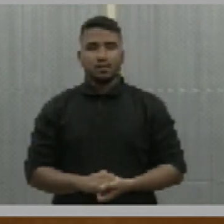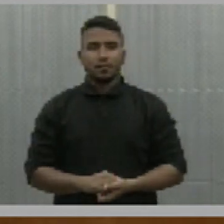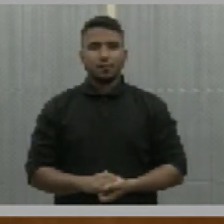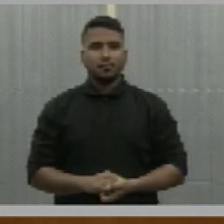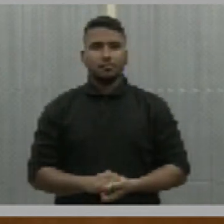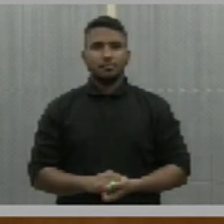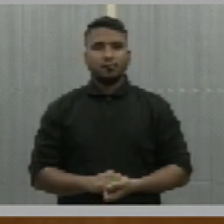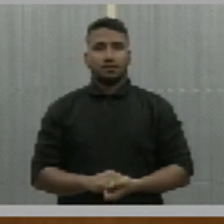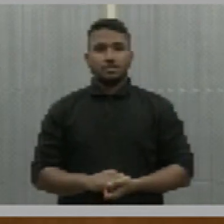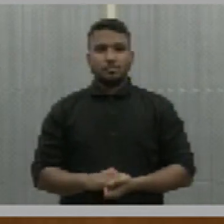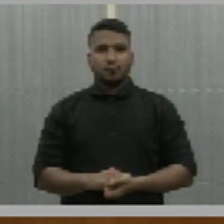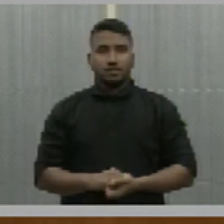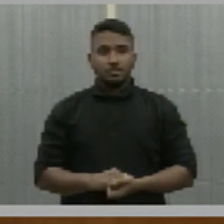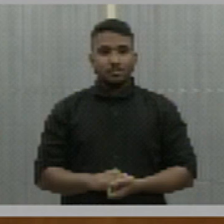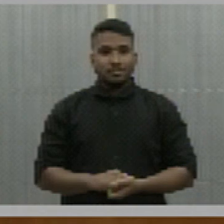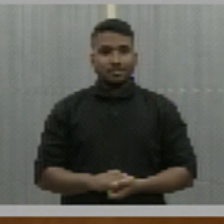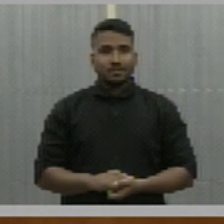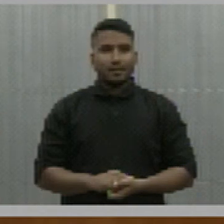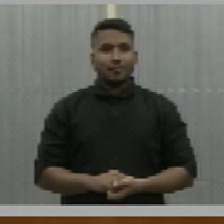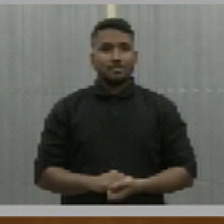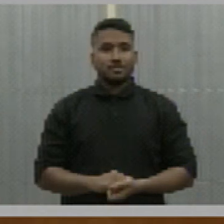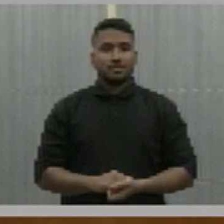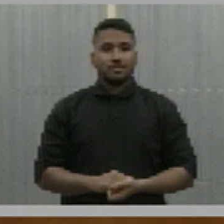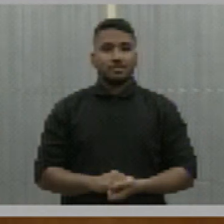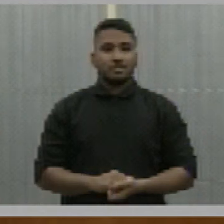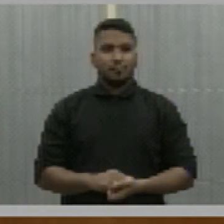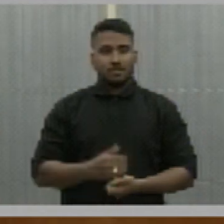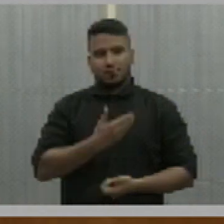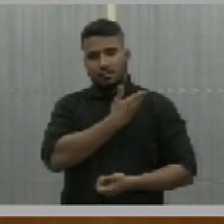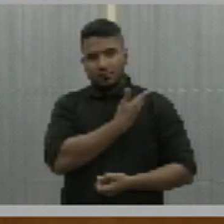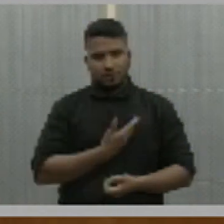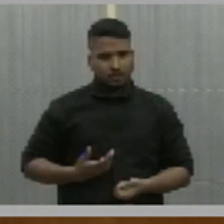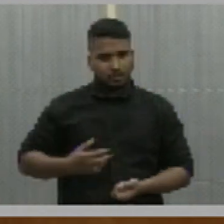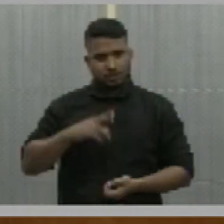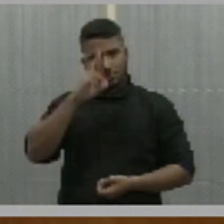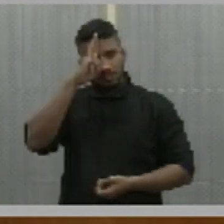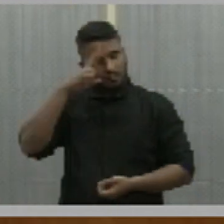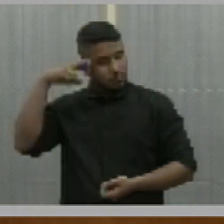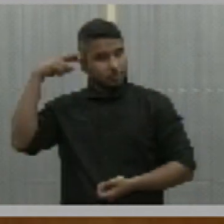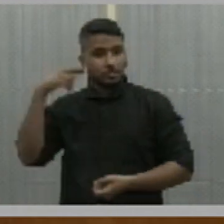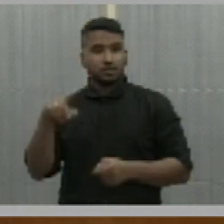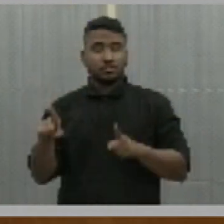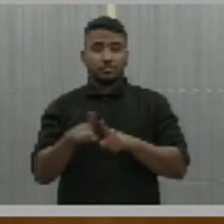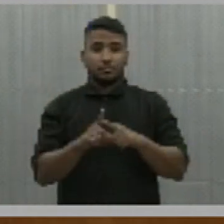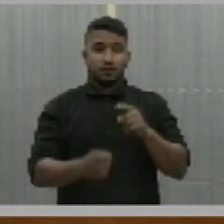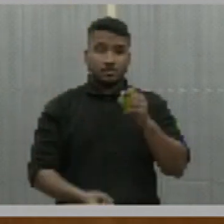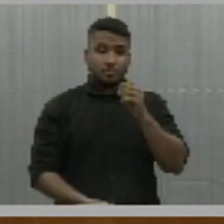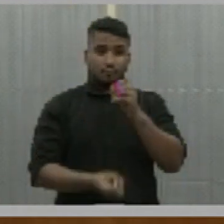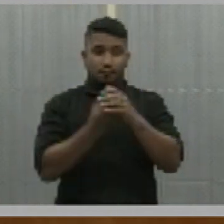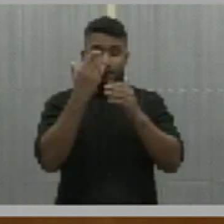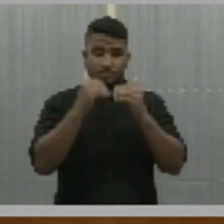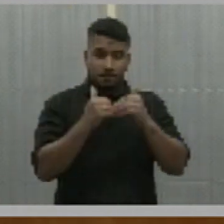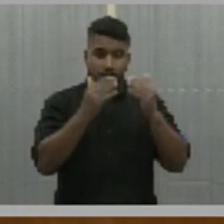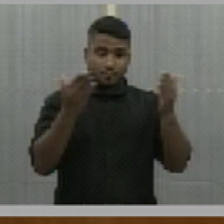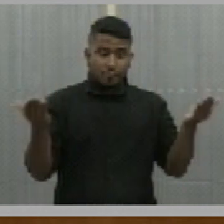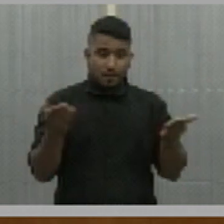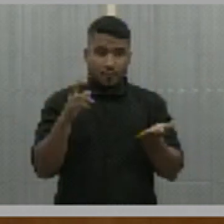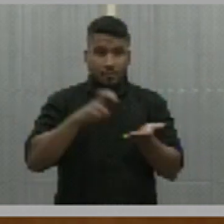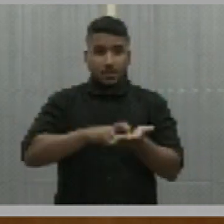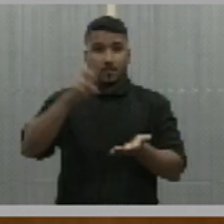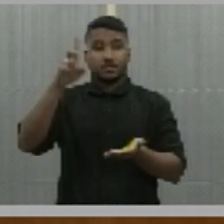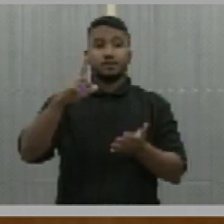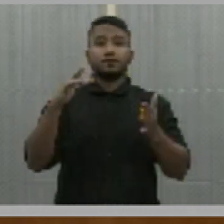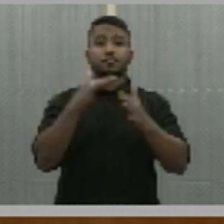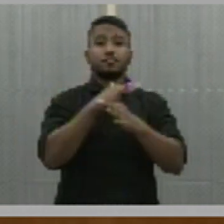registrar aqui que o governador Rafael inaugurou agora na manhã de hoje lá em